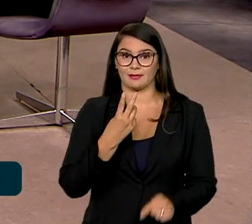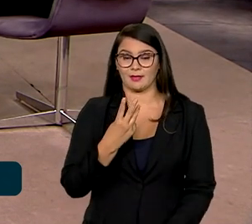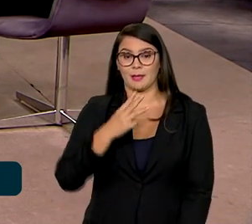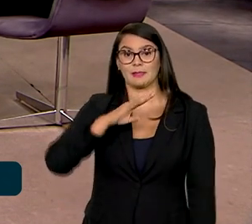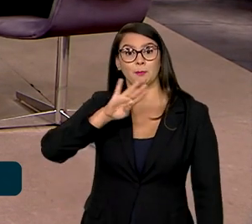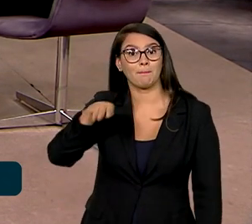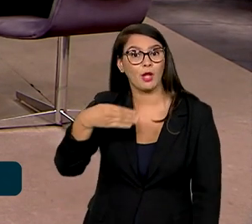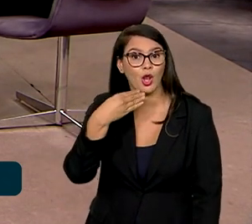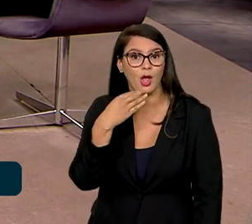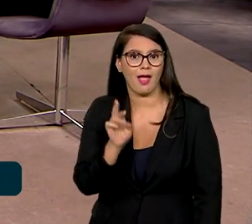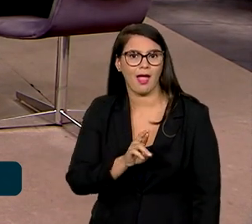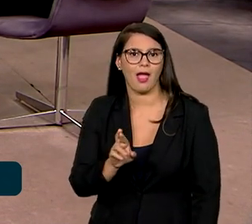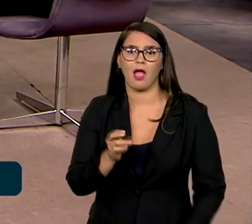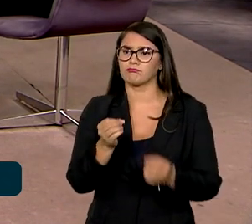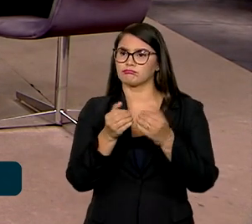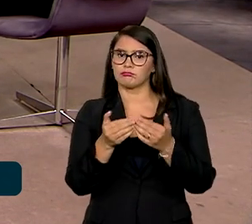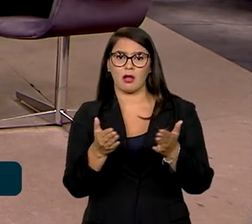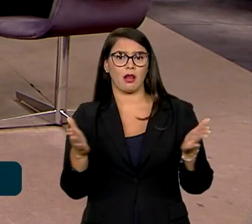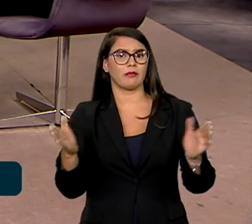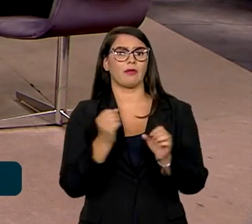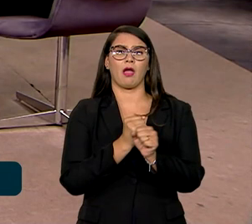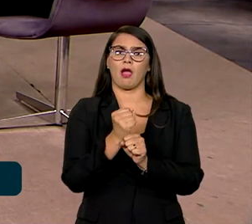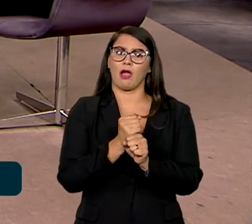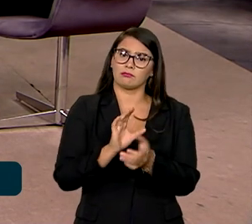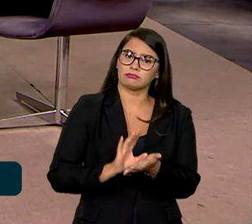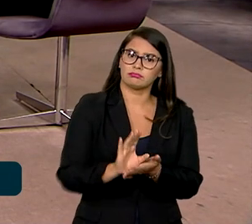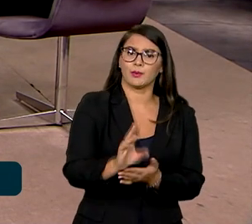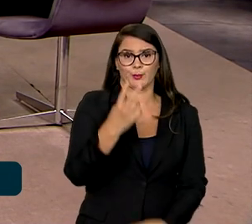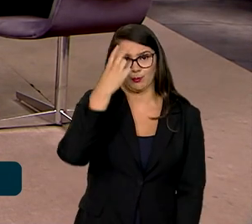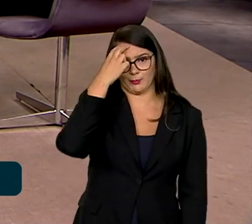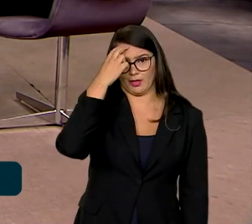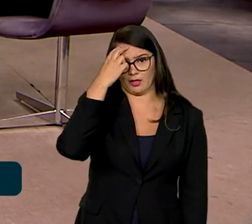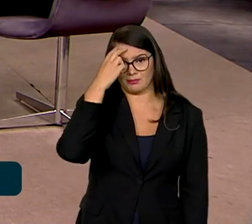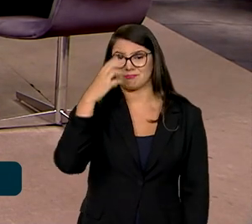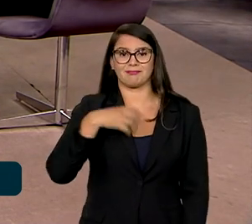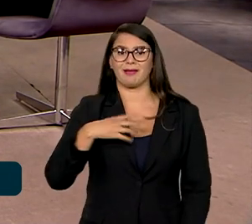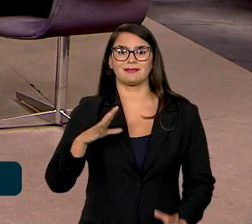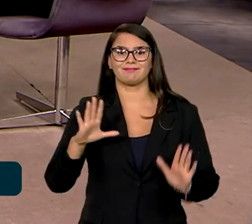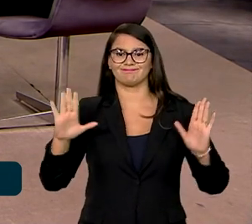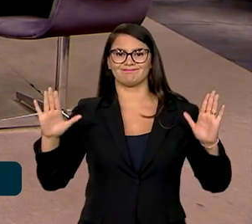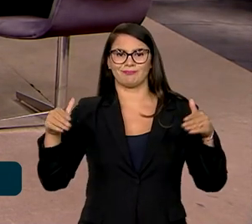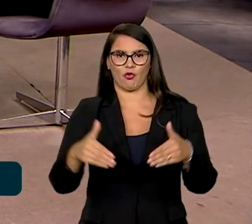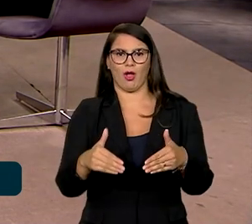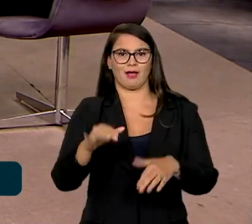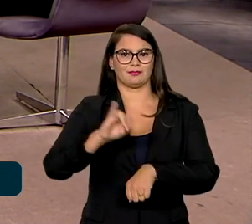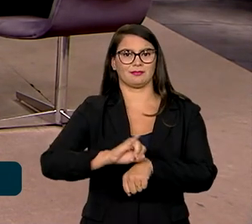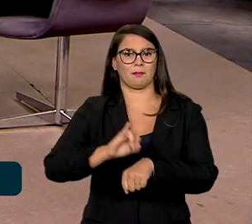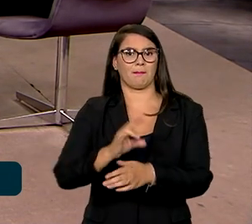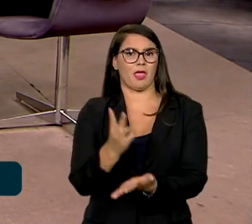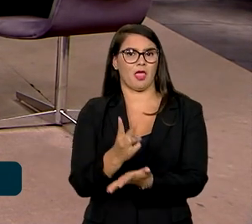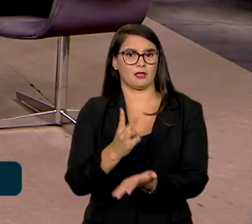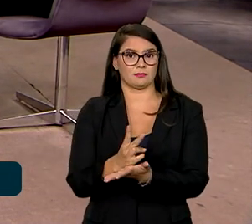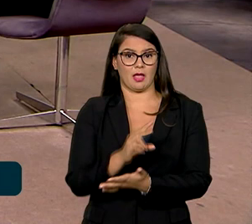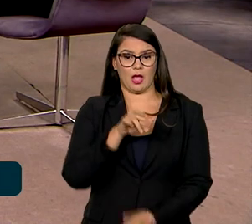reais sendo disponibilizados todos os anos para o setor cultural de uma forma descentralizada. A União transfere